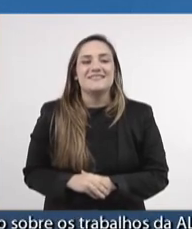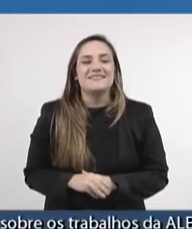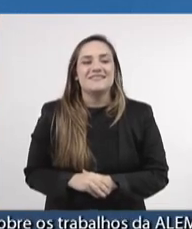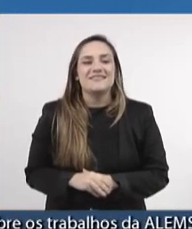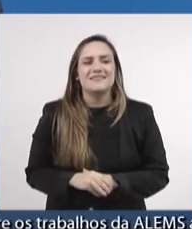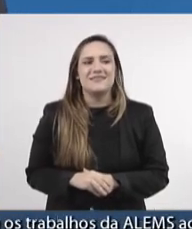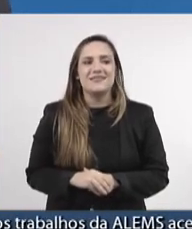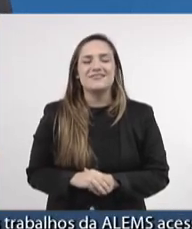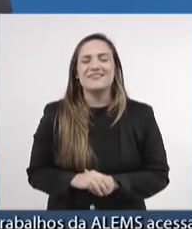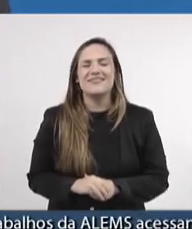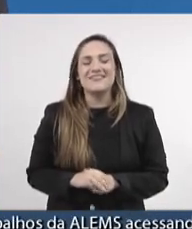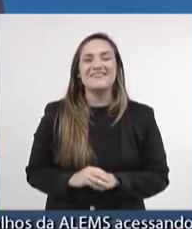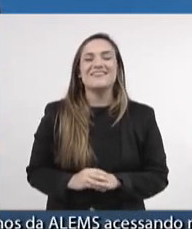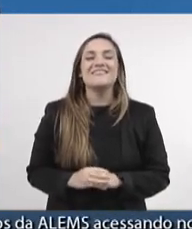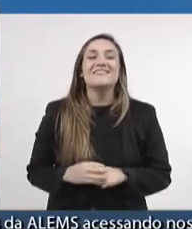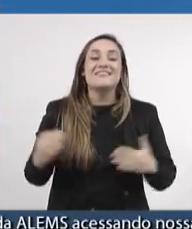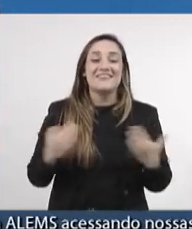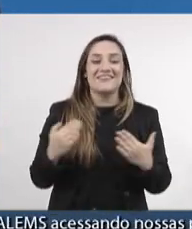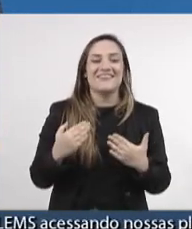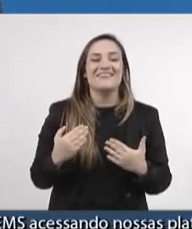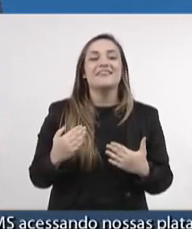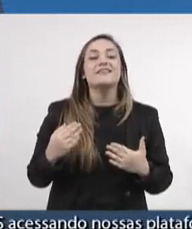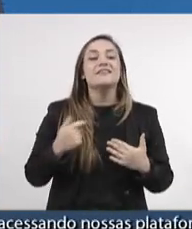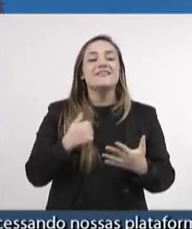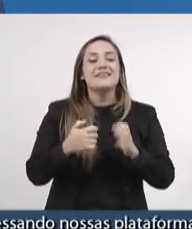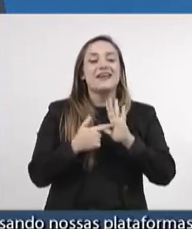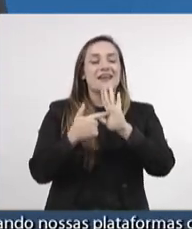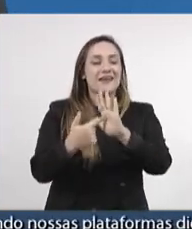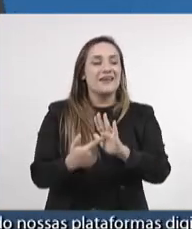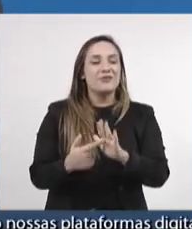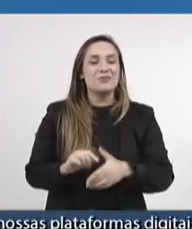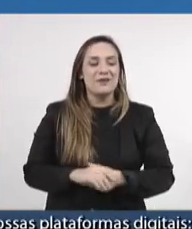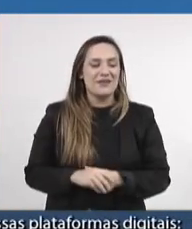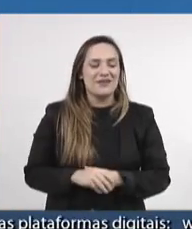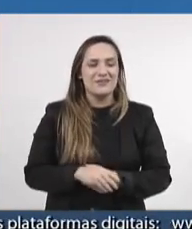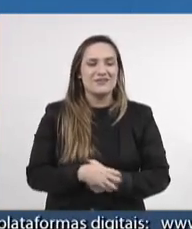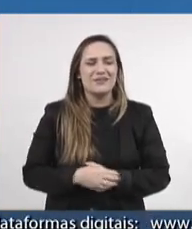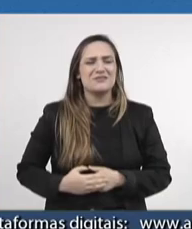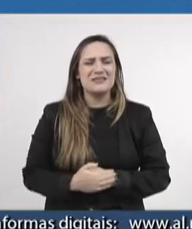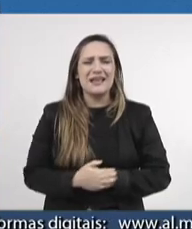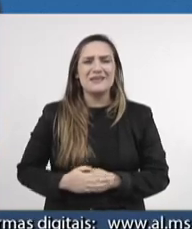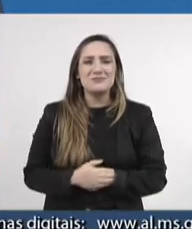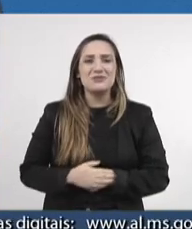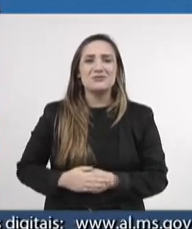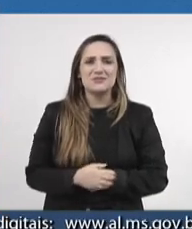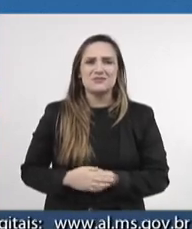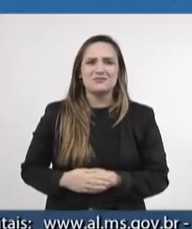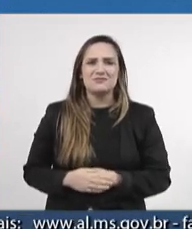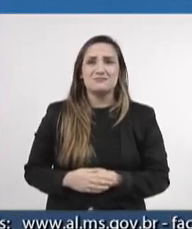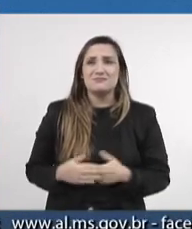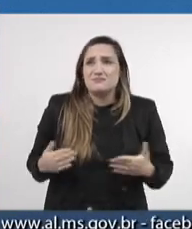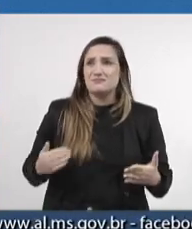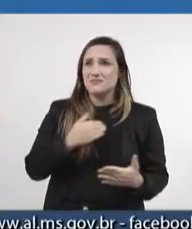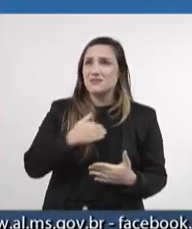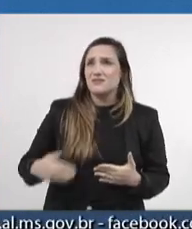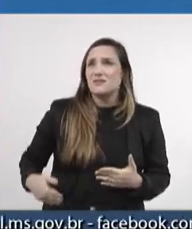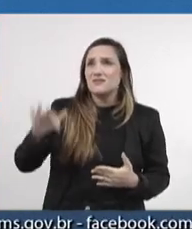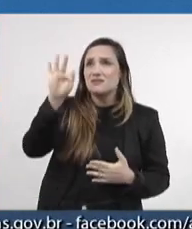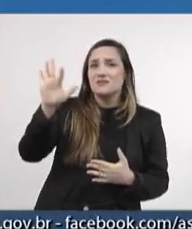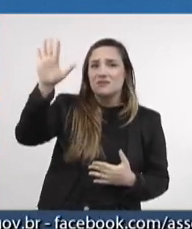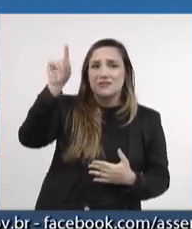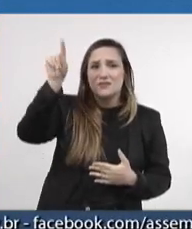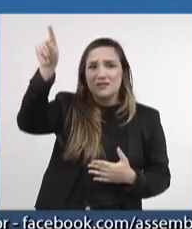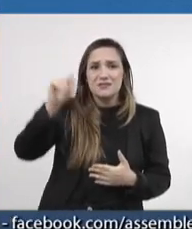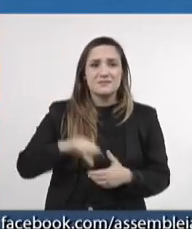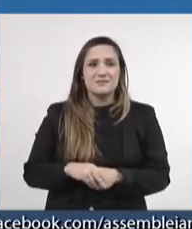e por abraçar essa causa que nós vamos esperar o quê desse governo federal? Isso vai, eles vão